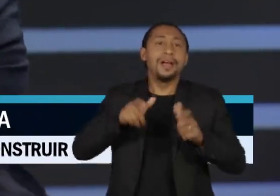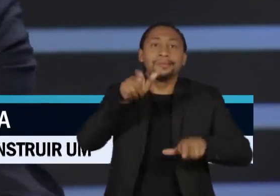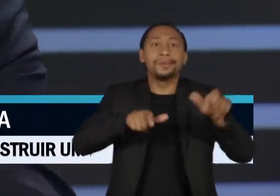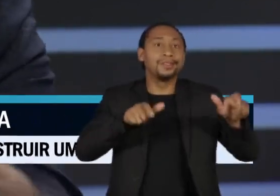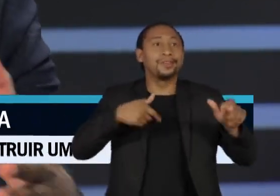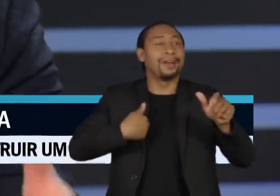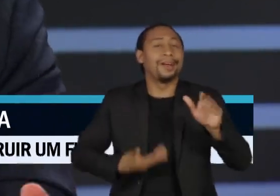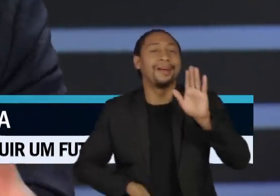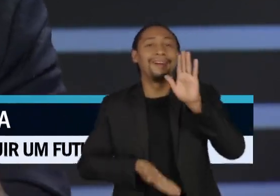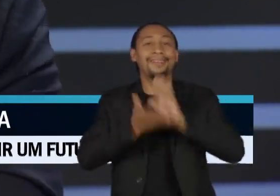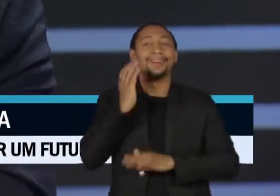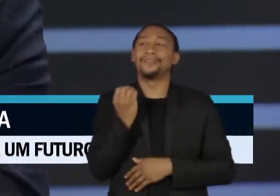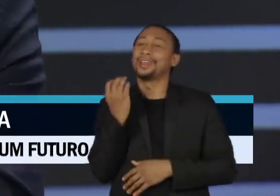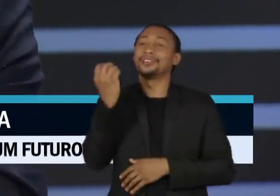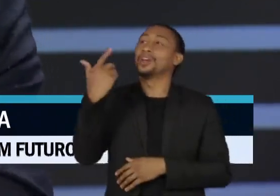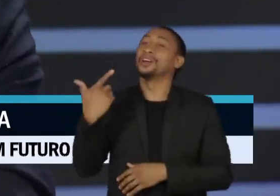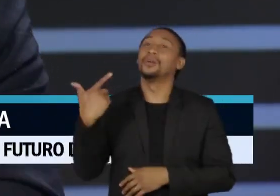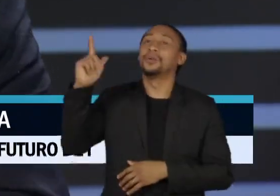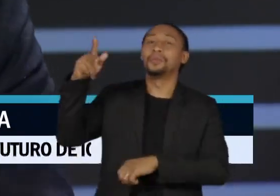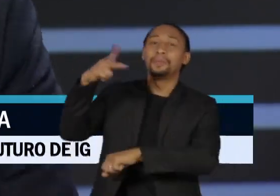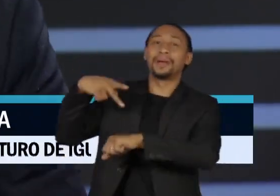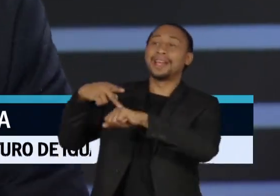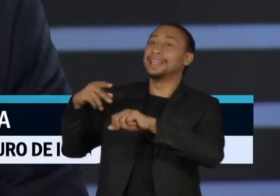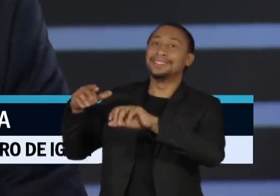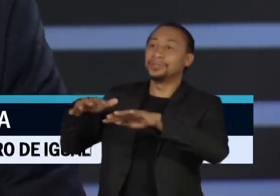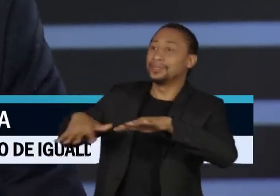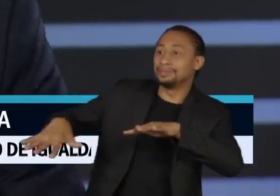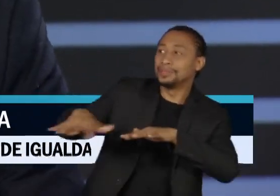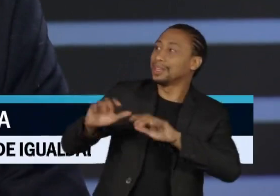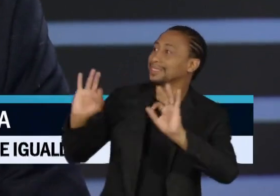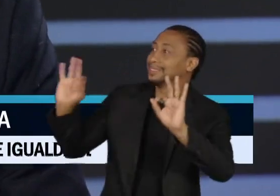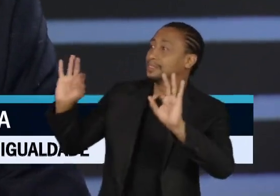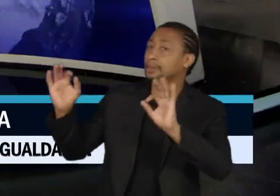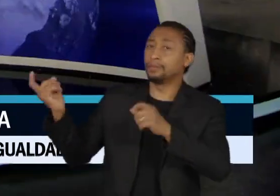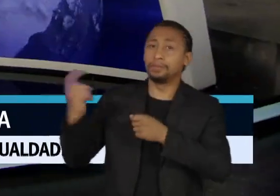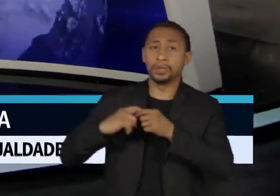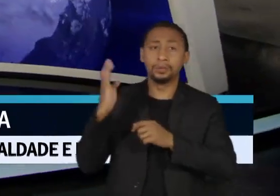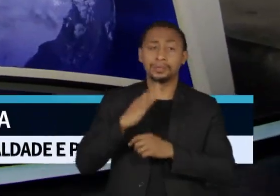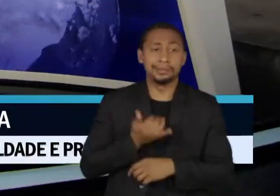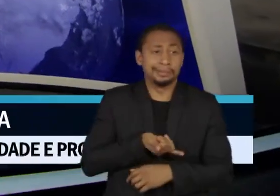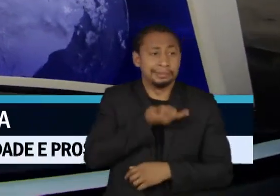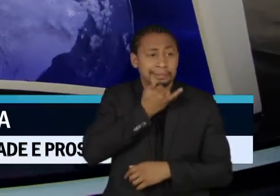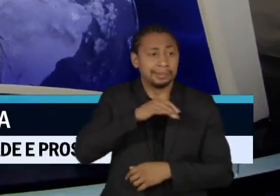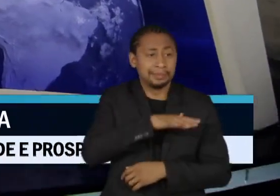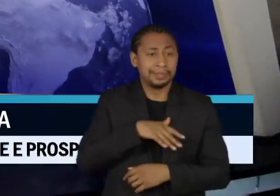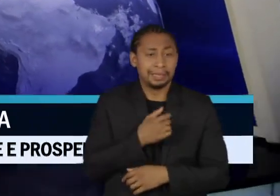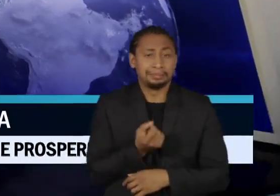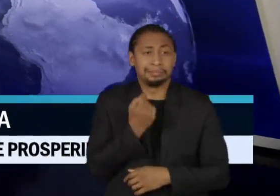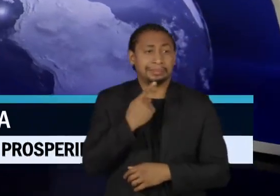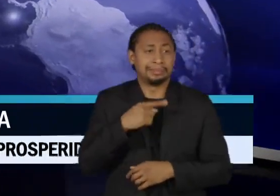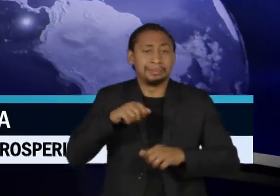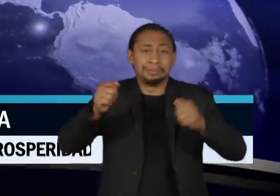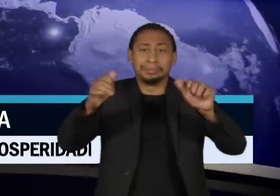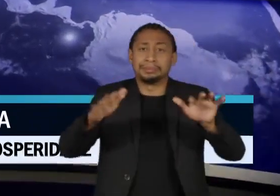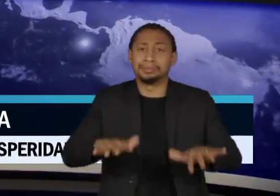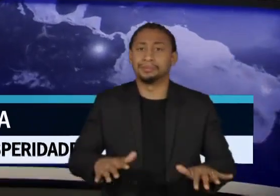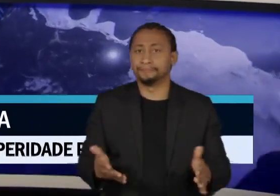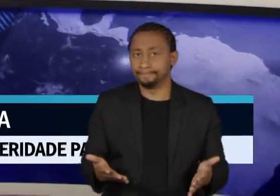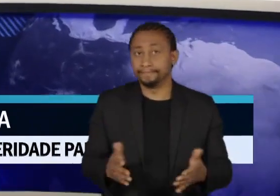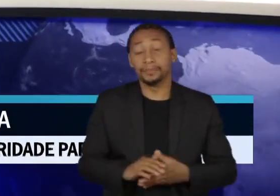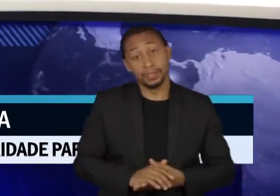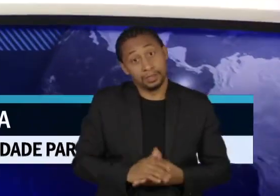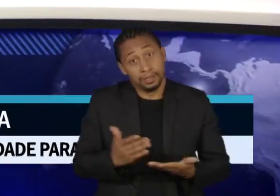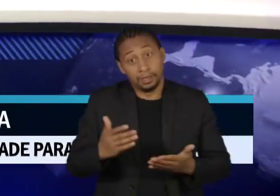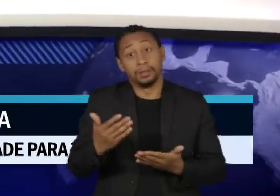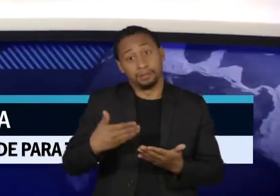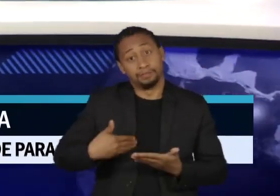do ano onde acontecem as maiores calamidades. Que a gente possa pensar nisso a partir daqui. Aí entra governo, sai governo e o tema nunca é prioridade.